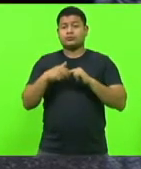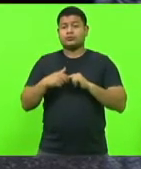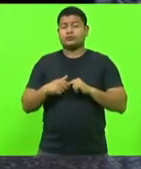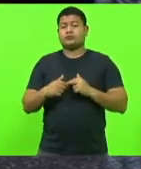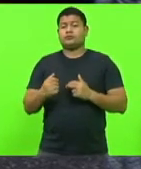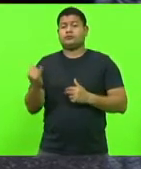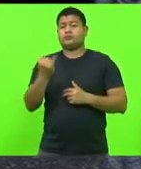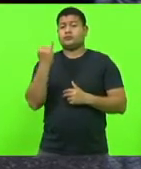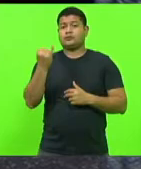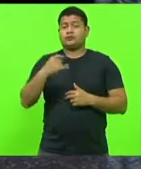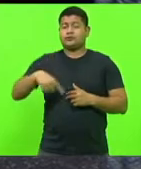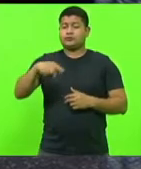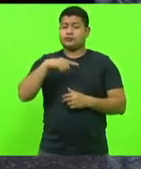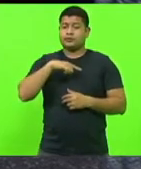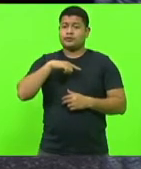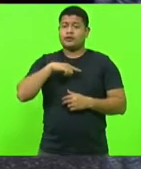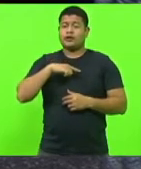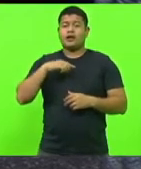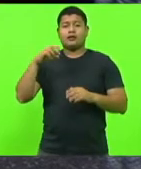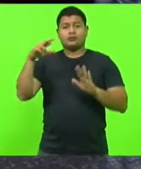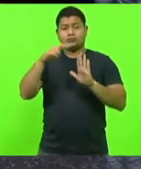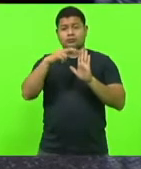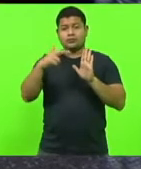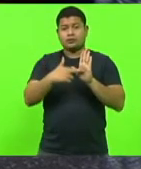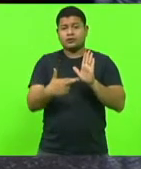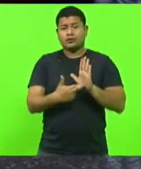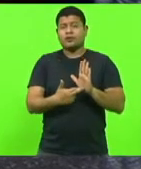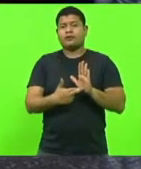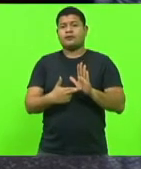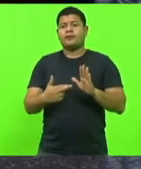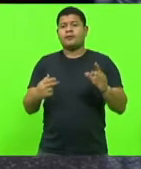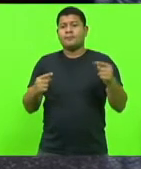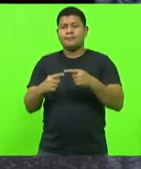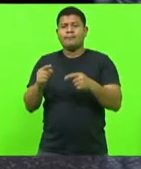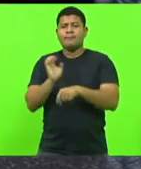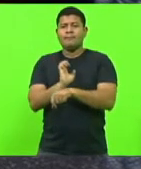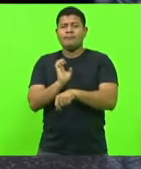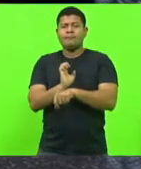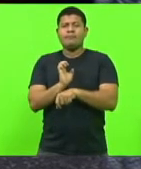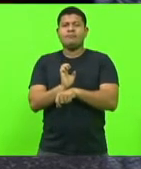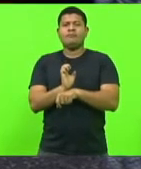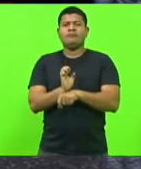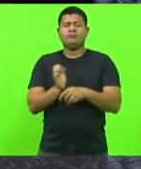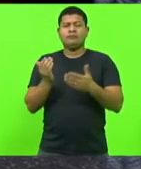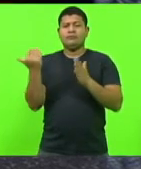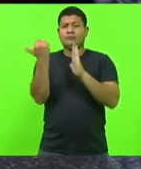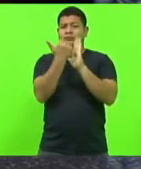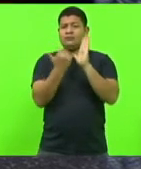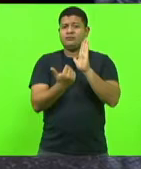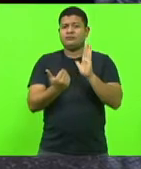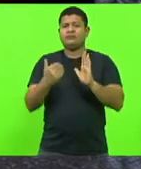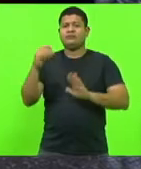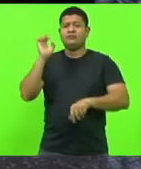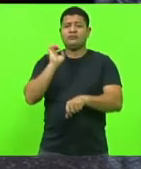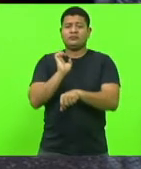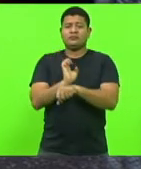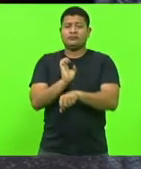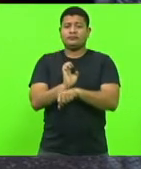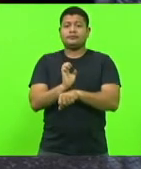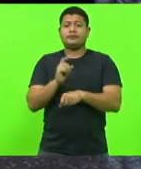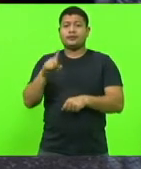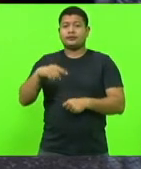tenhamos uma normativa estadual também e esse programa estadual ele é importante, ele foi